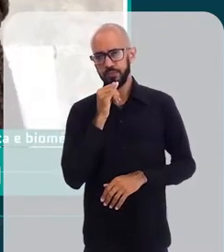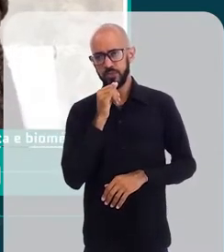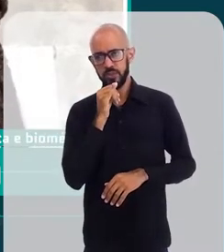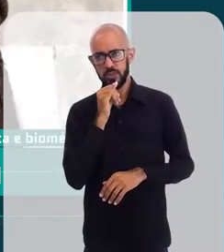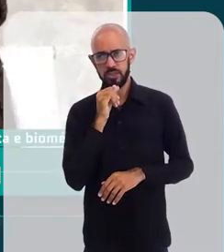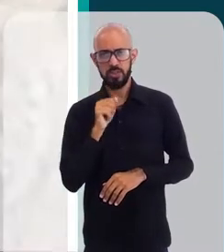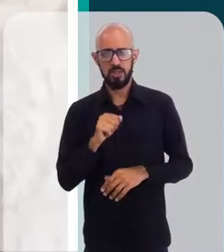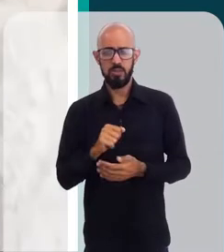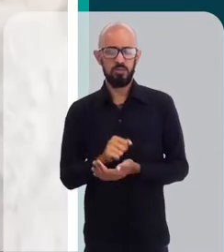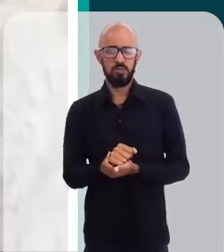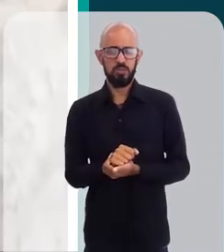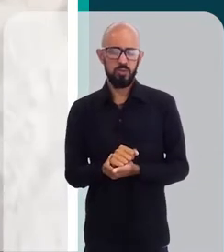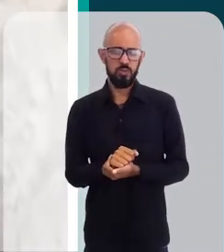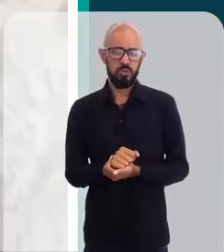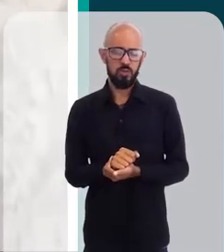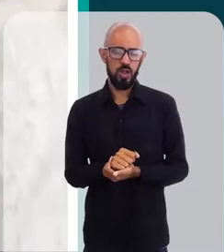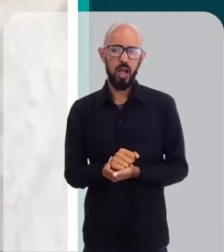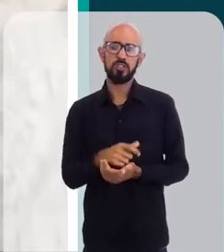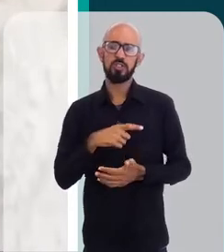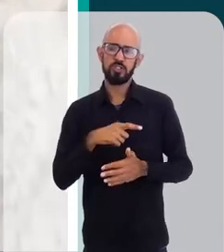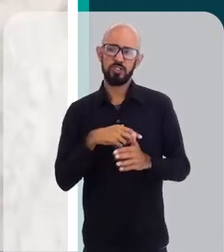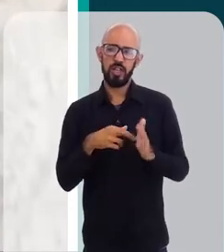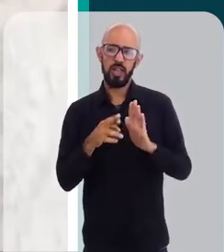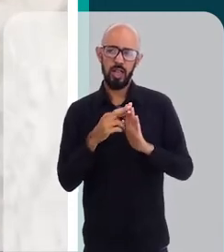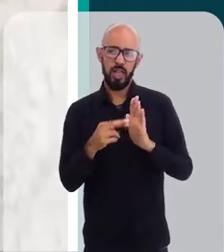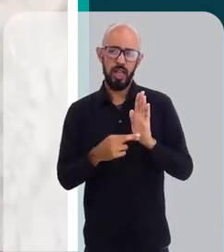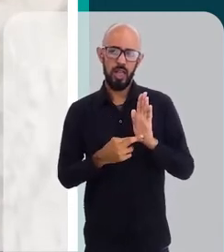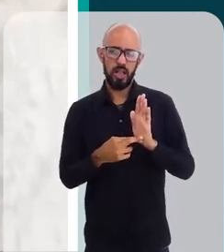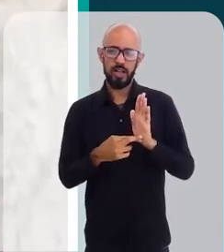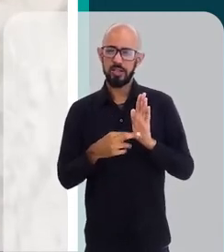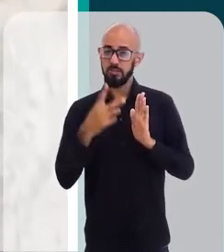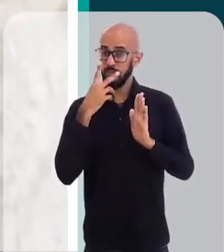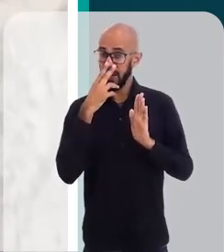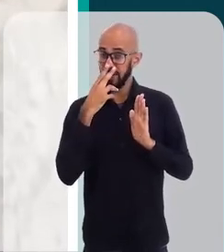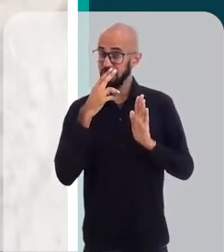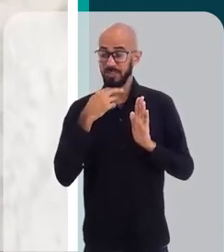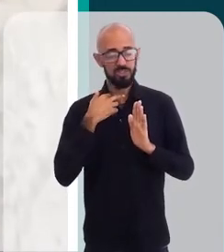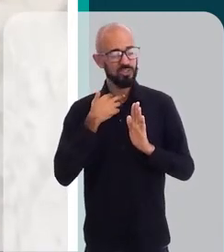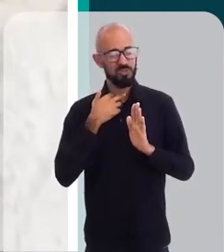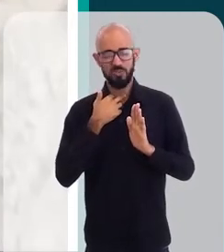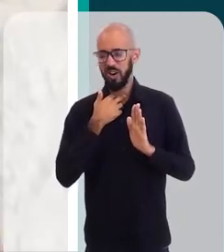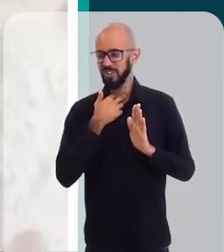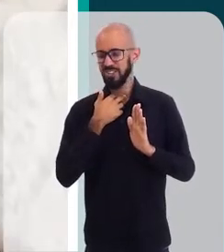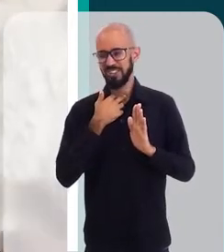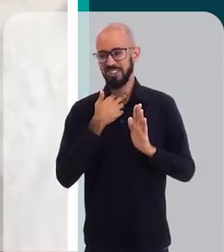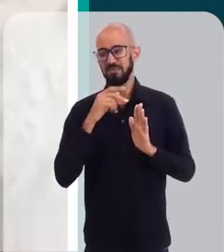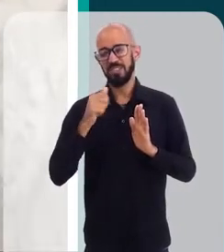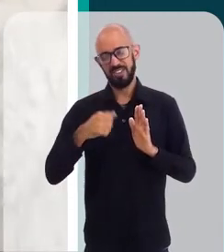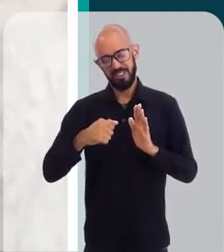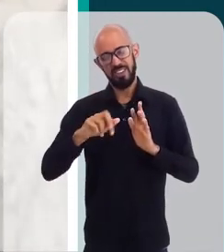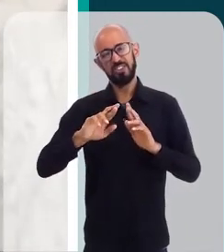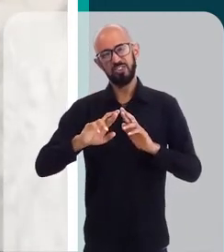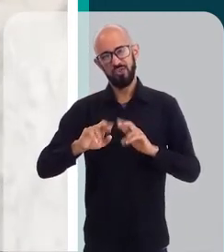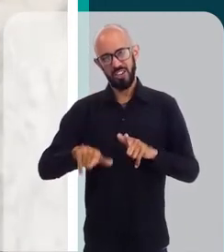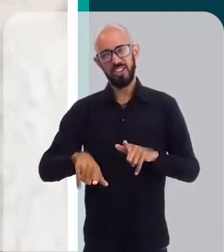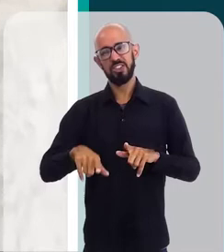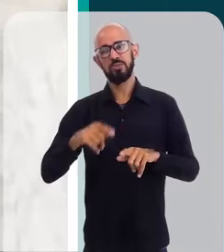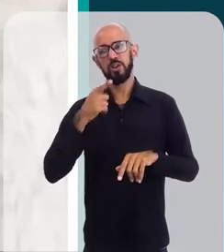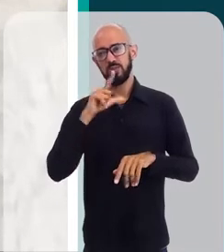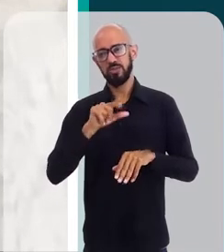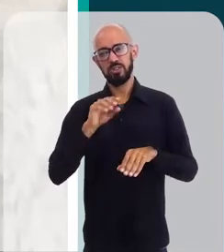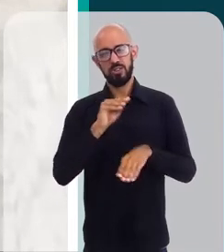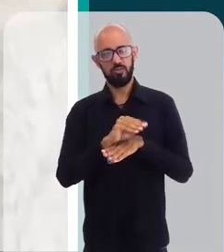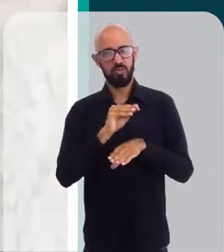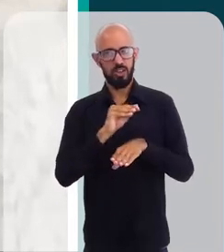com facilidade, eu acabo trazendo protocolos muito parecidos e não pode acontecer isso, tem que ser realmente algo diferenciado para